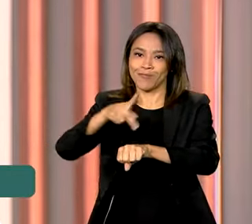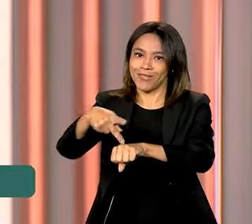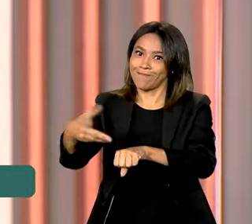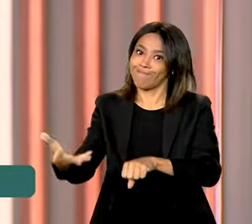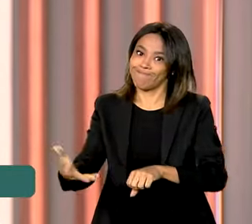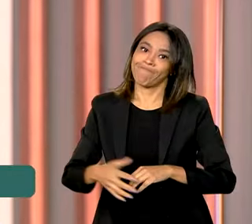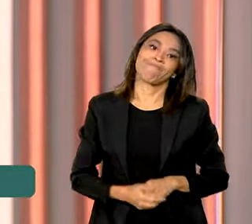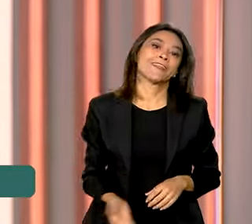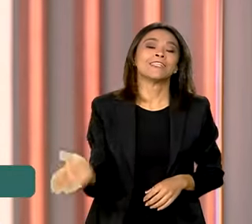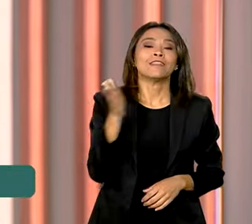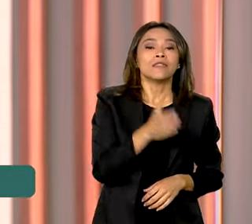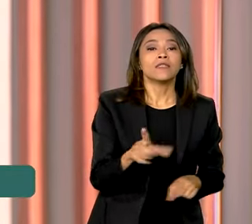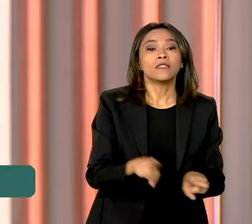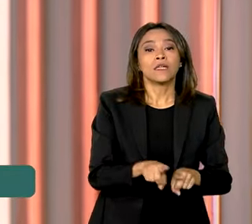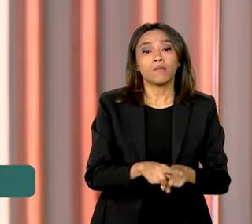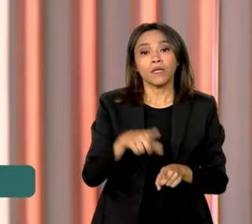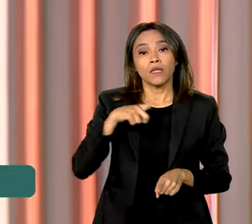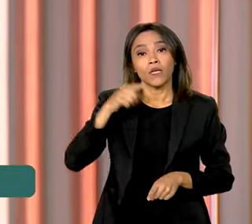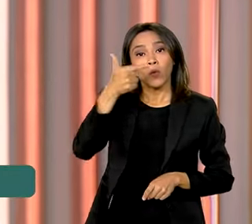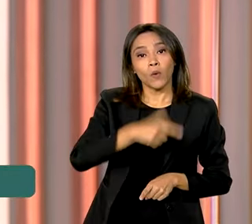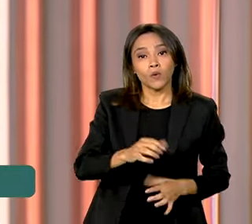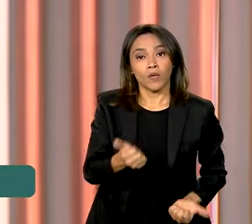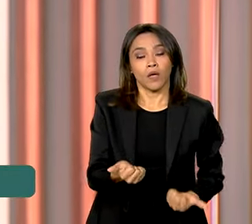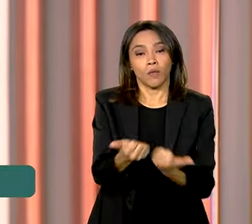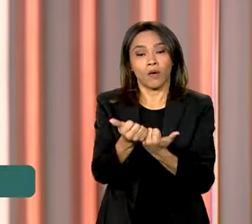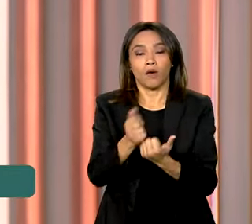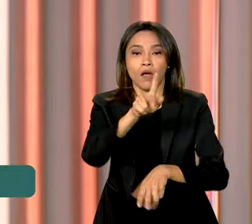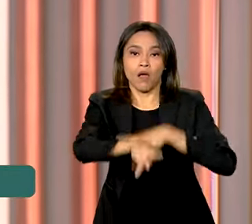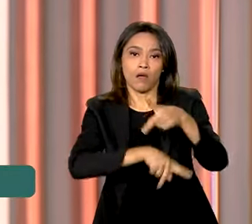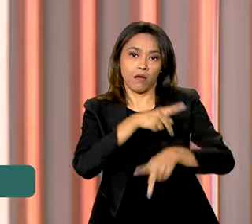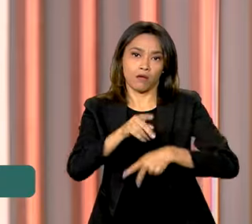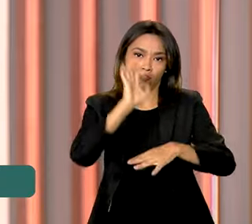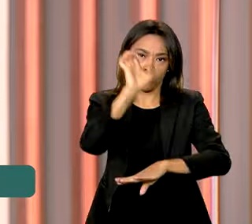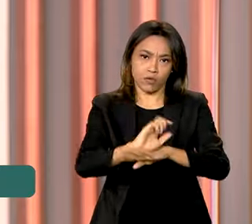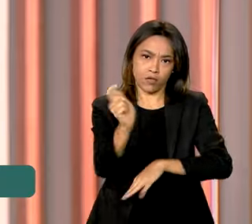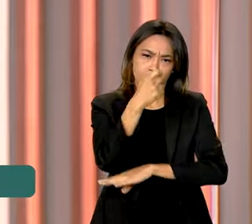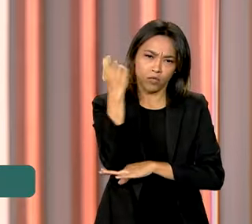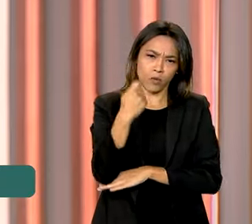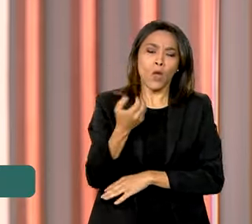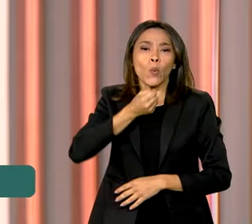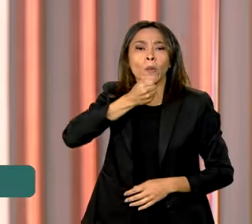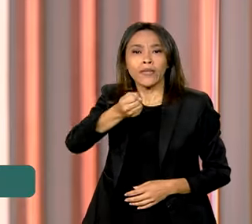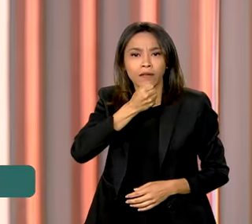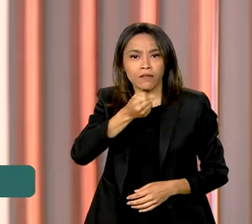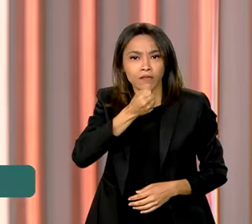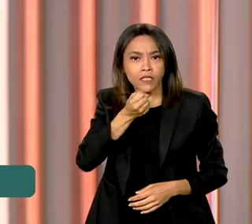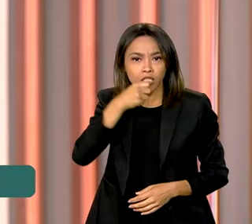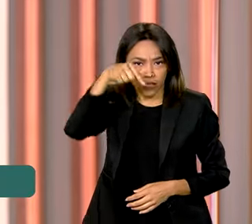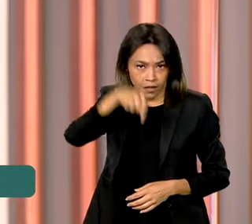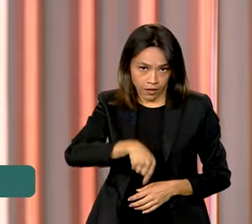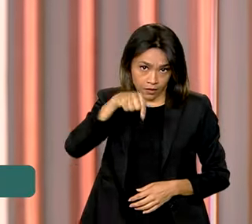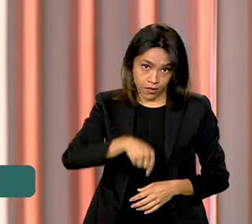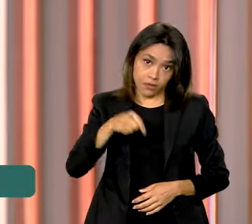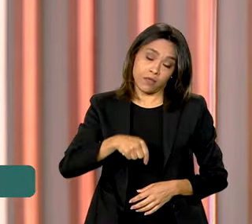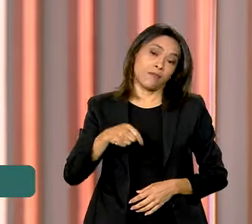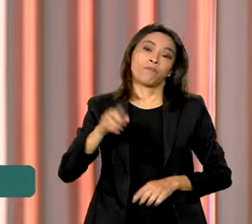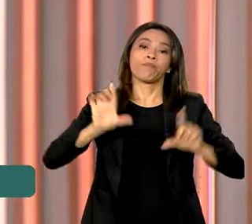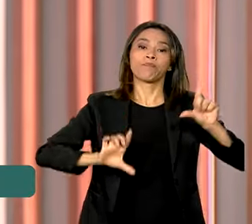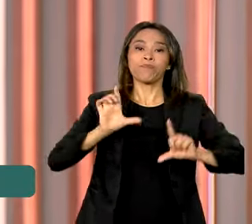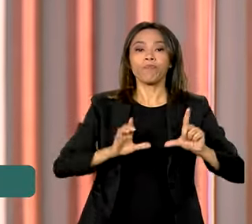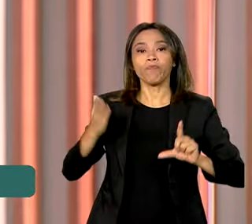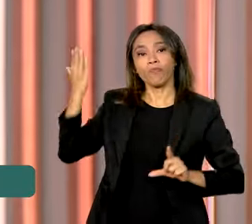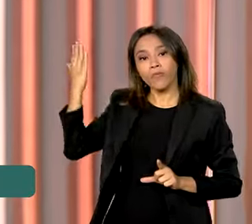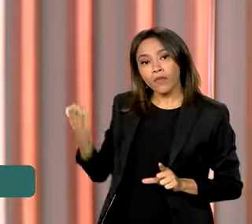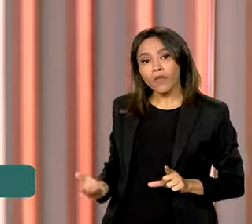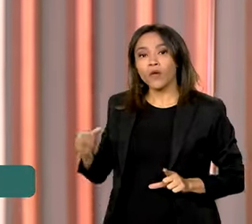o trabalho de socorro ao Rio Grande do Sul. Em entrevista ao programa A Voz do Brasil, o ministro da Advocacia Geral da União